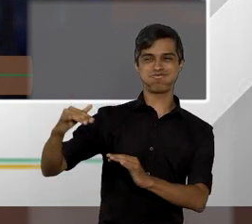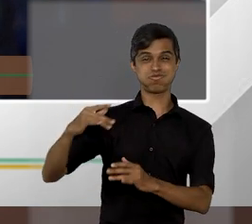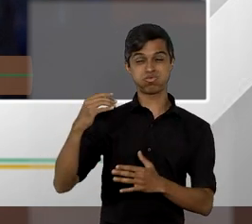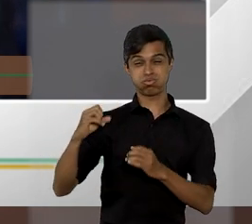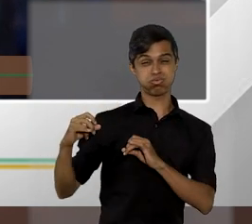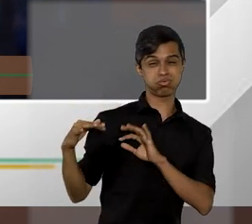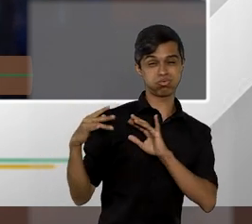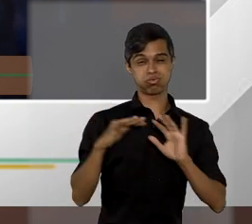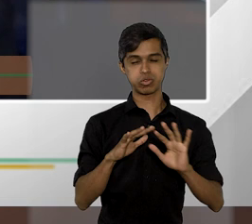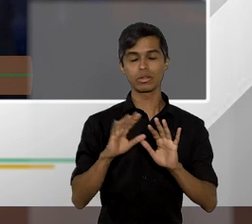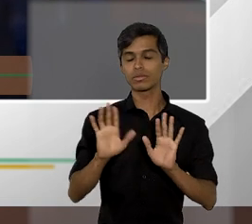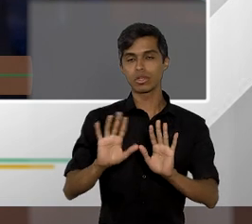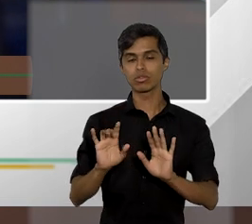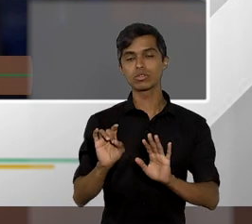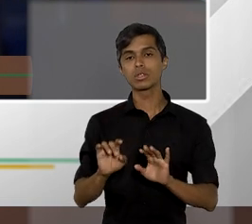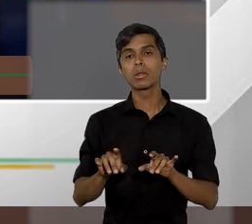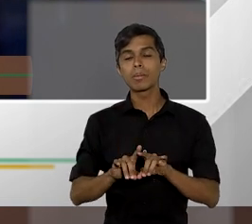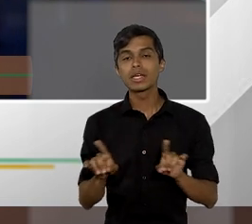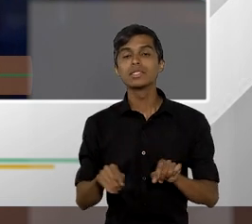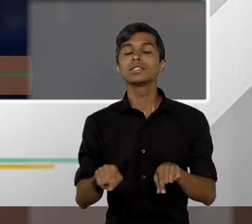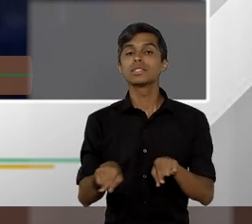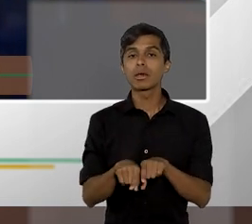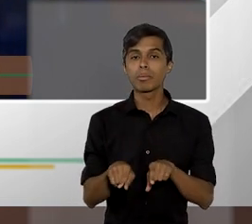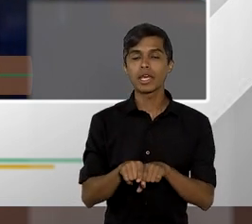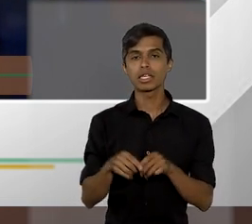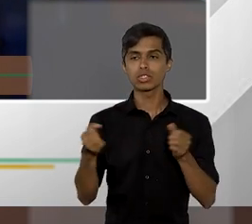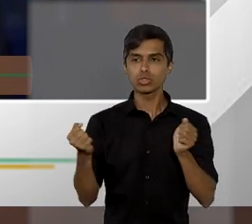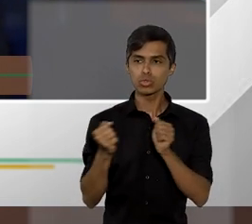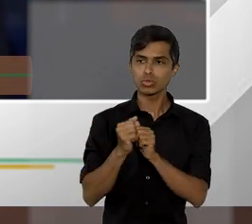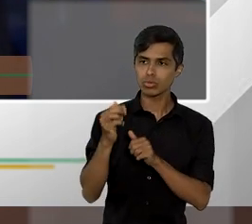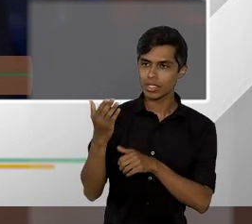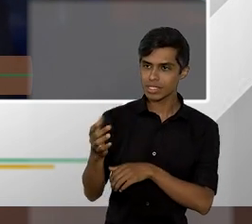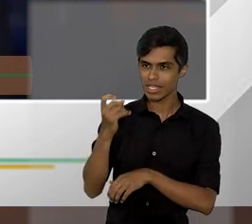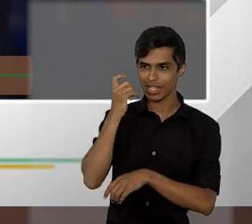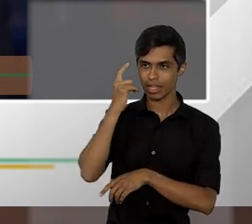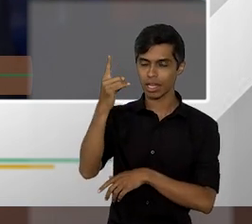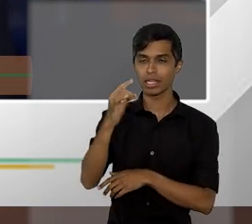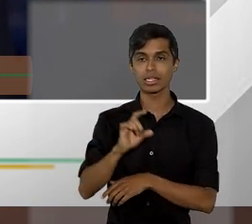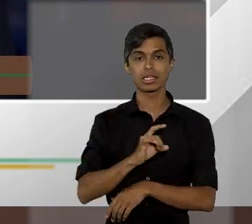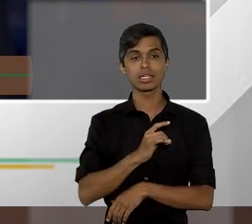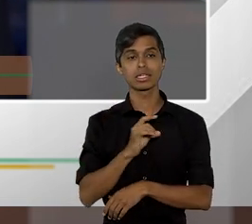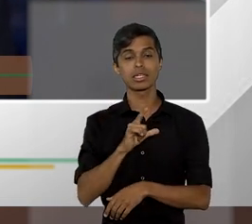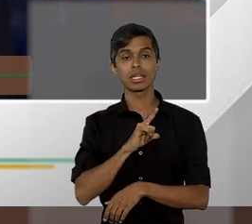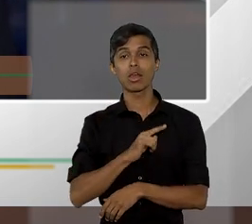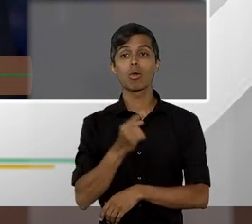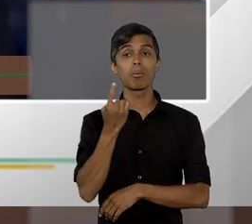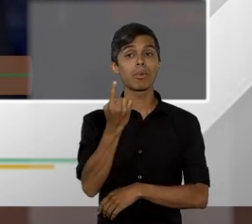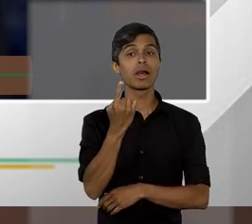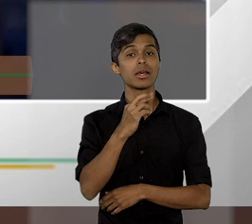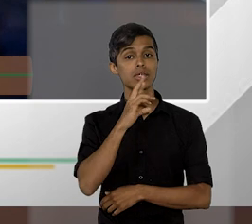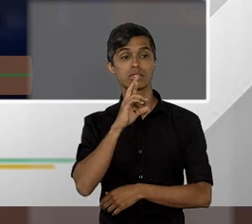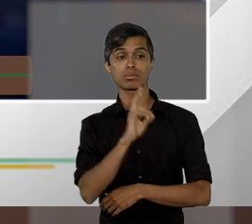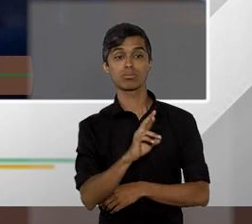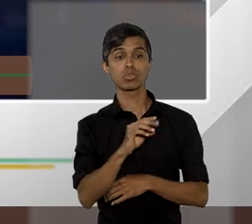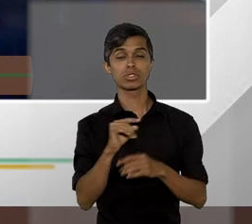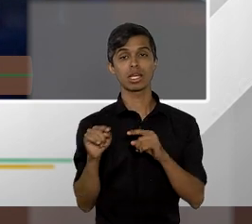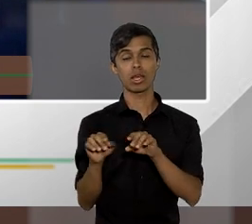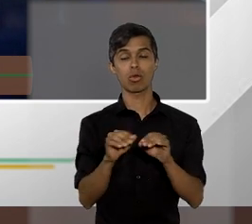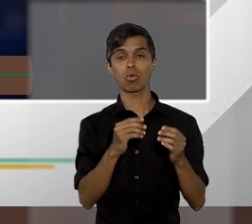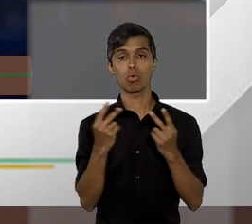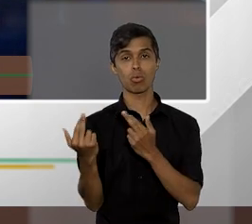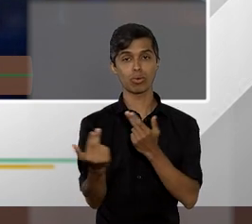faça conjuntamente com essa ideia de dar uma resposta uniforme para questões federais